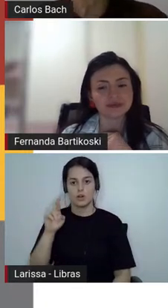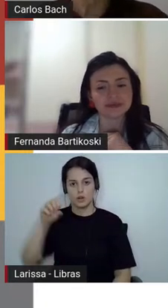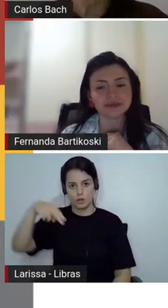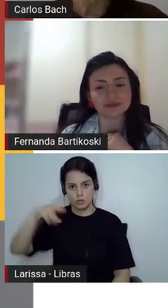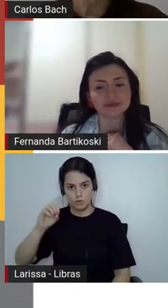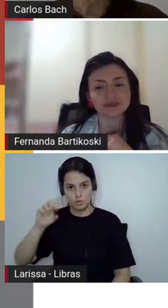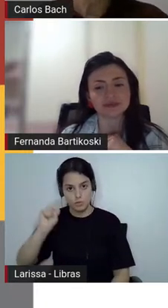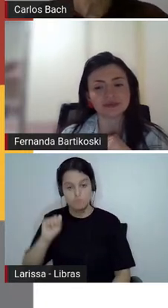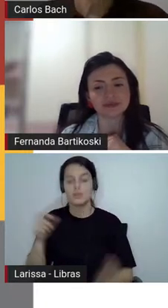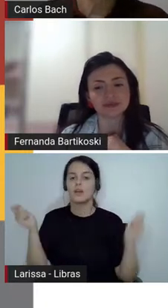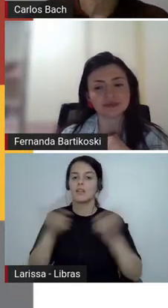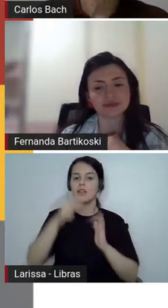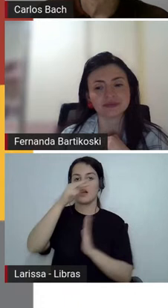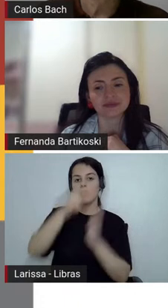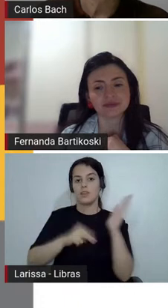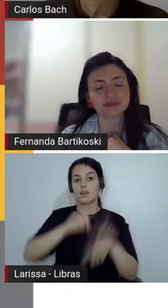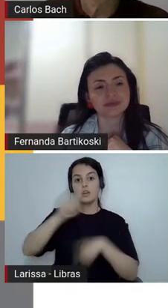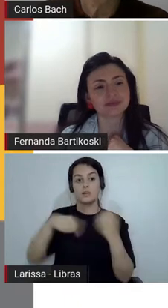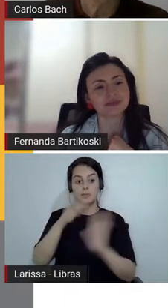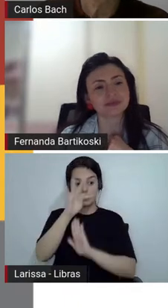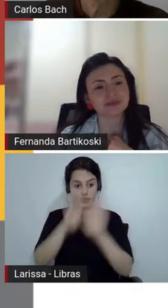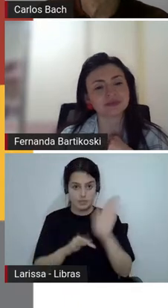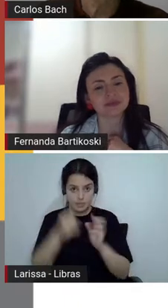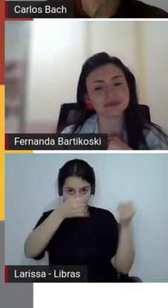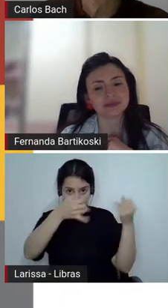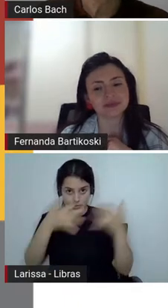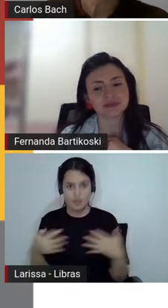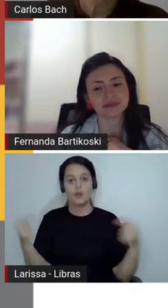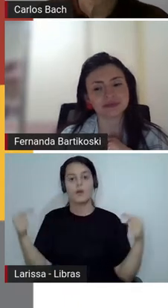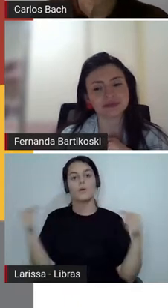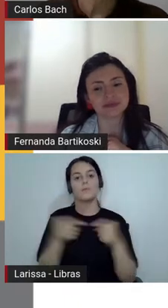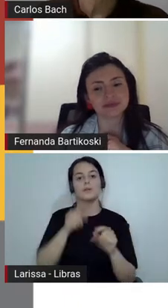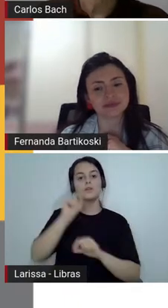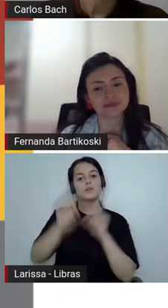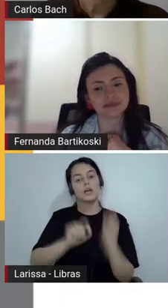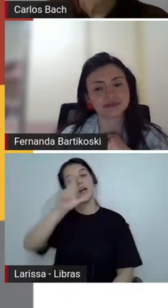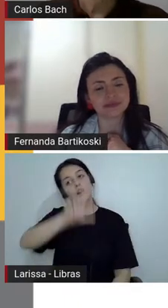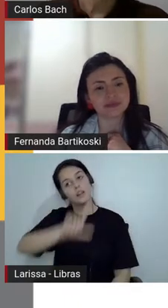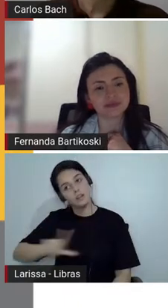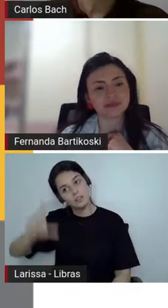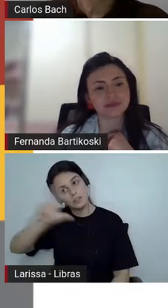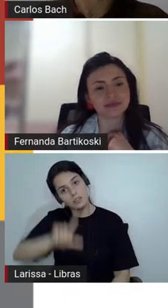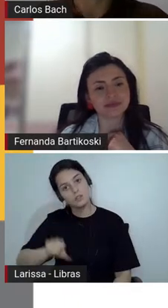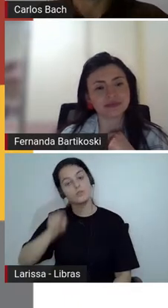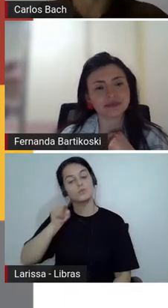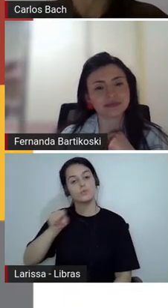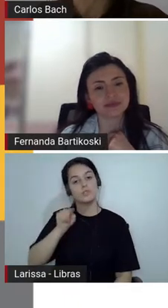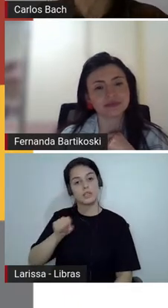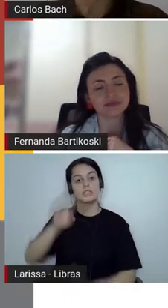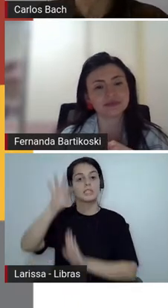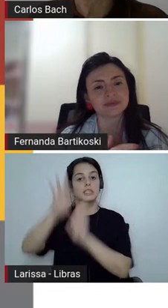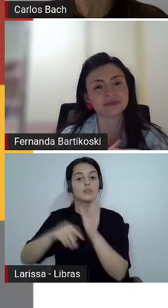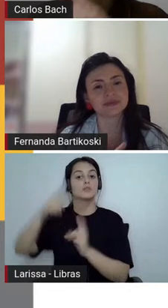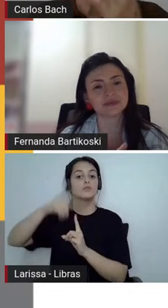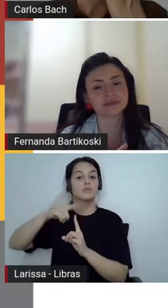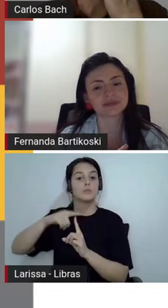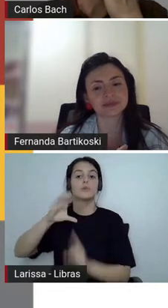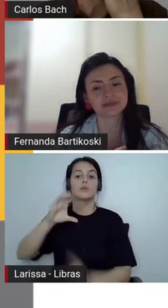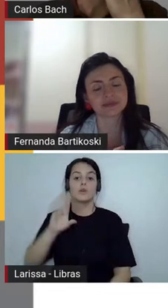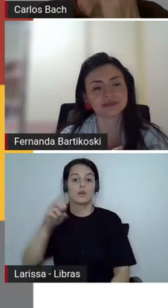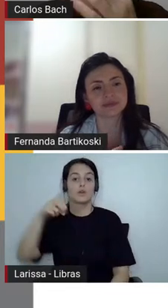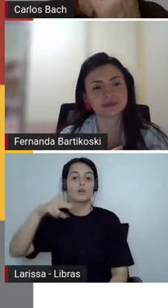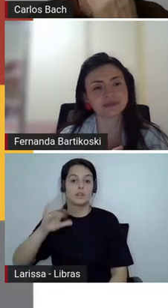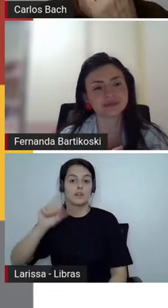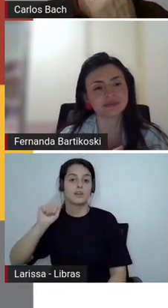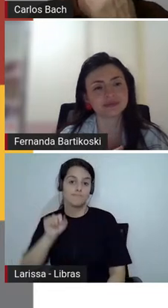estudantes que os textos que acabamos de ler pertencem ao gênero literário crônica que se caracteriza por ser breve e